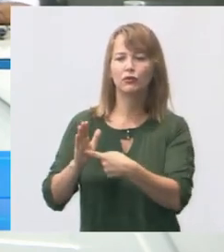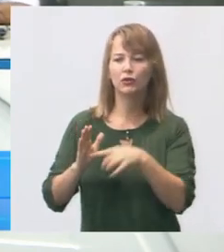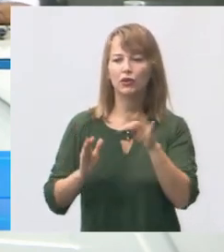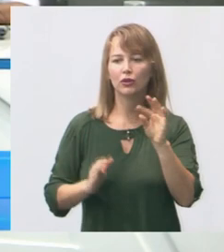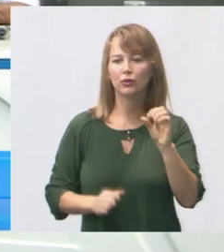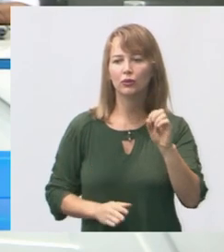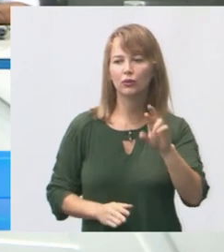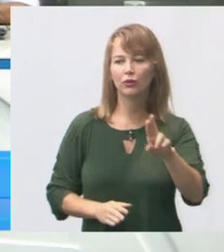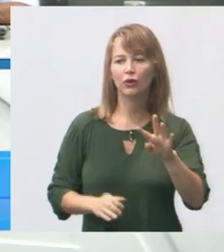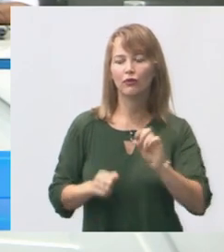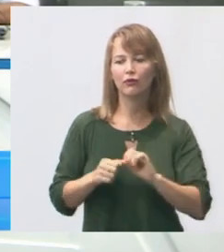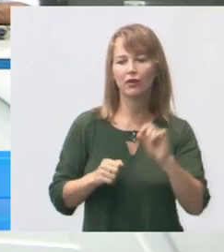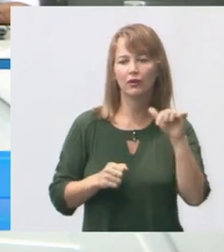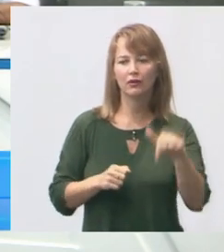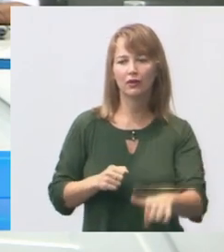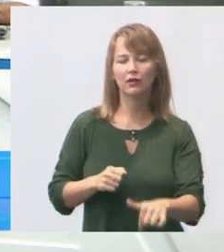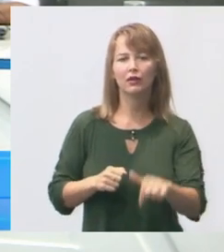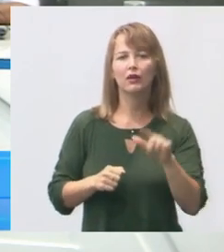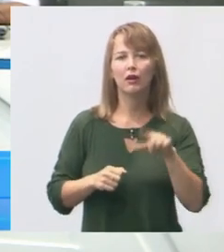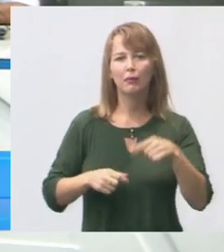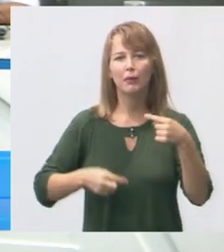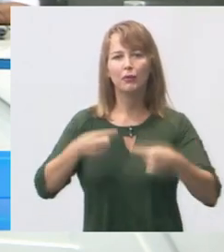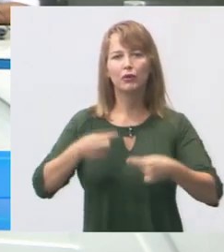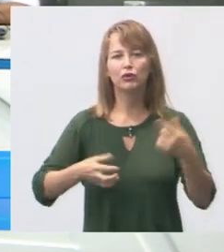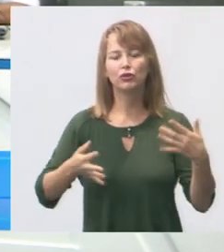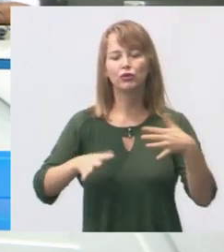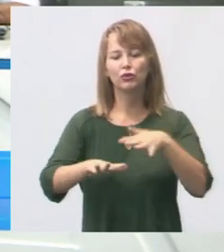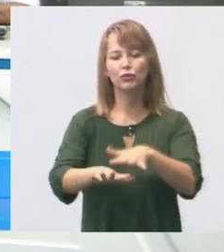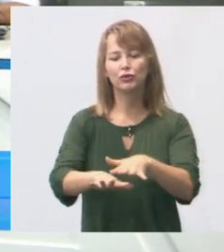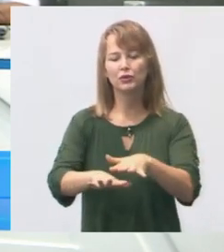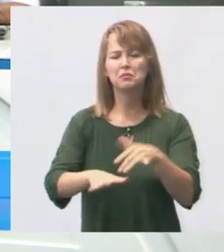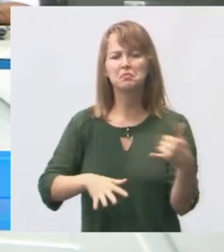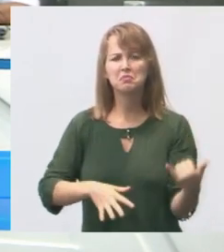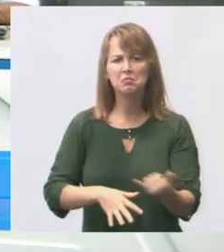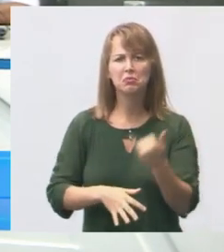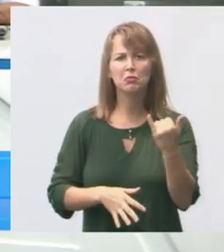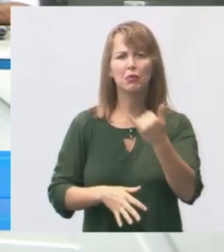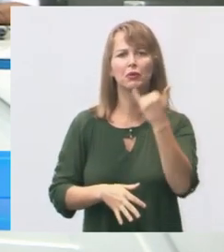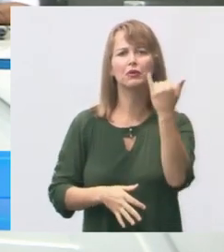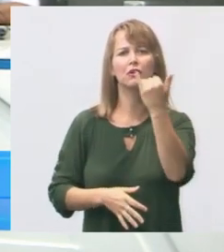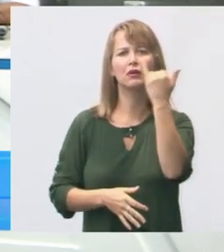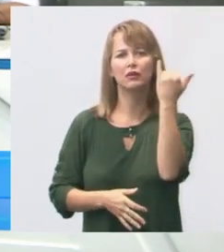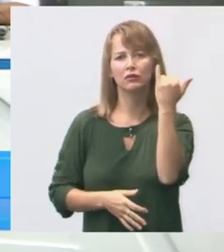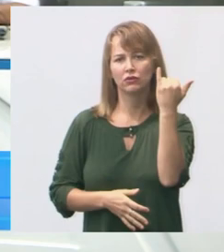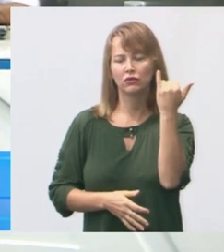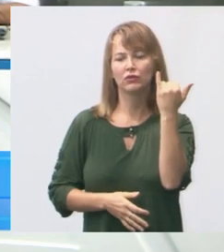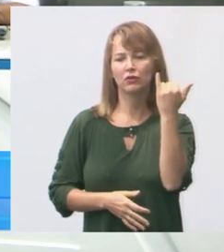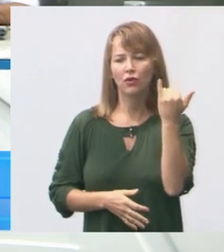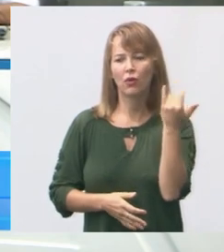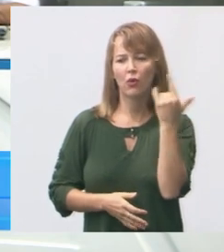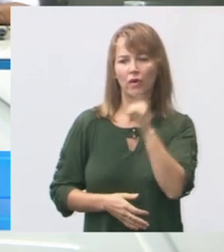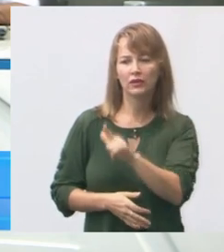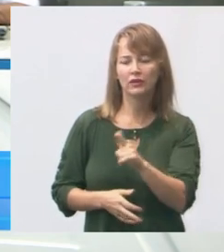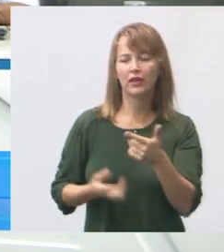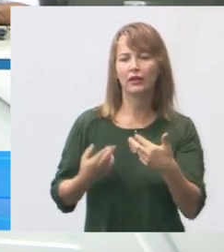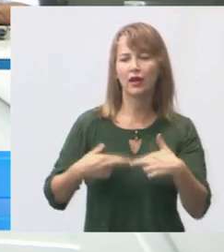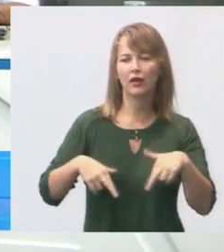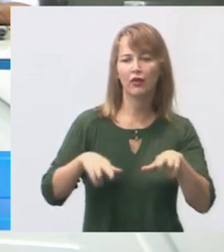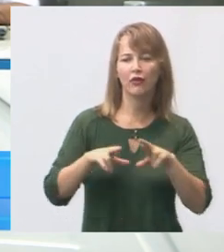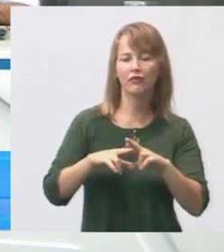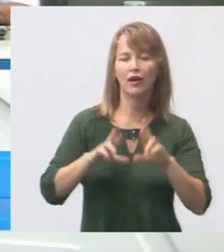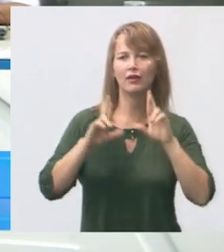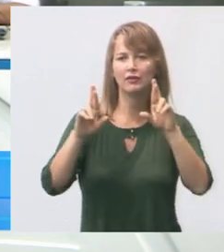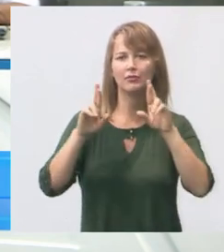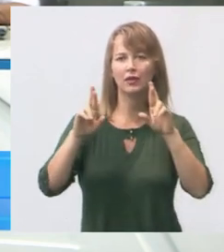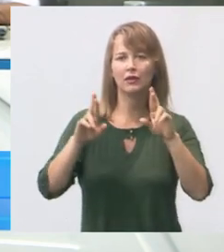é uma política de inclusão importantíssima. A gente consegue renovar a esperança de uma pessoa